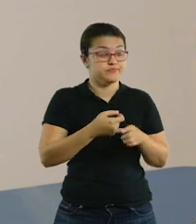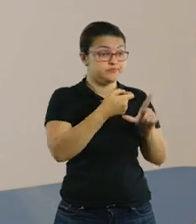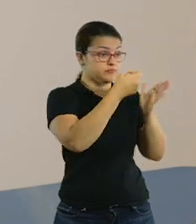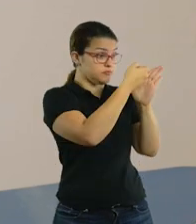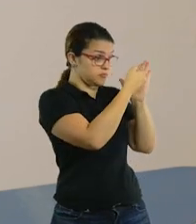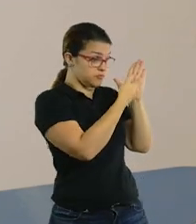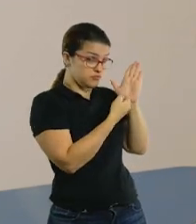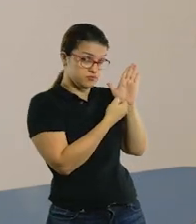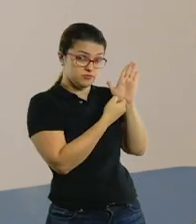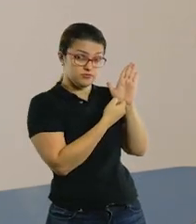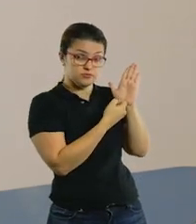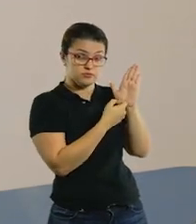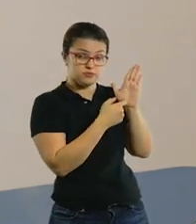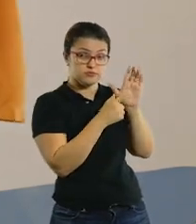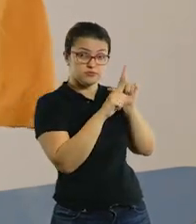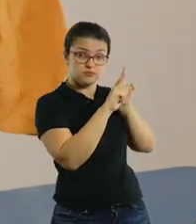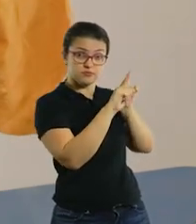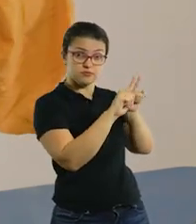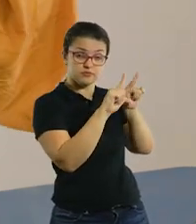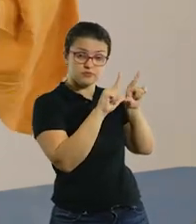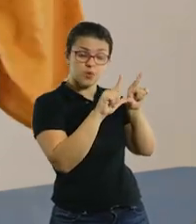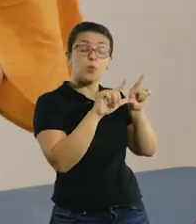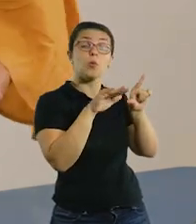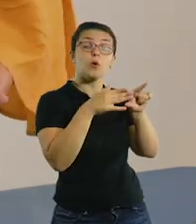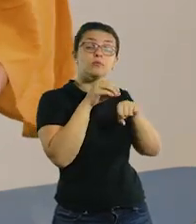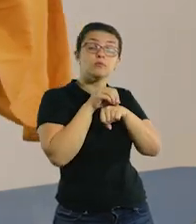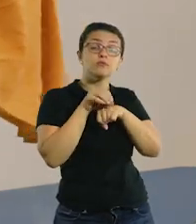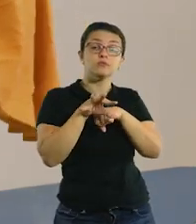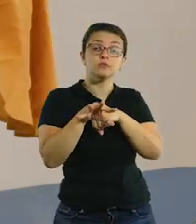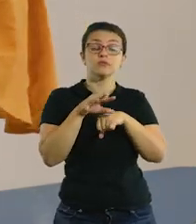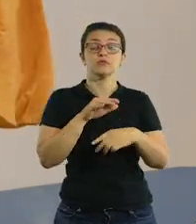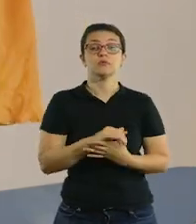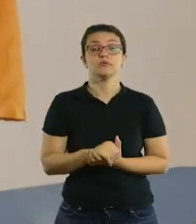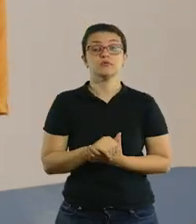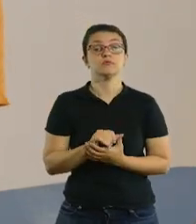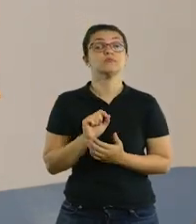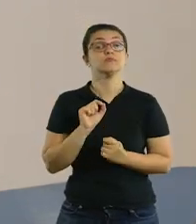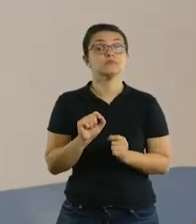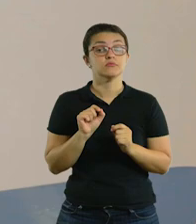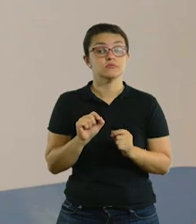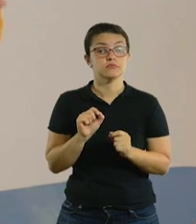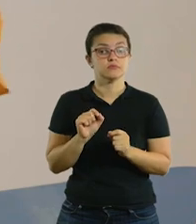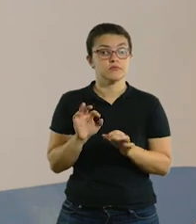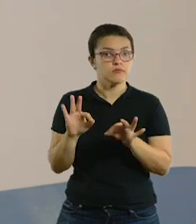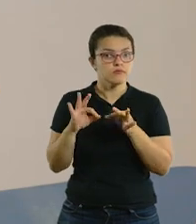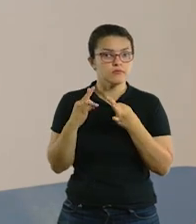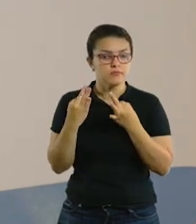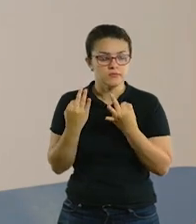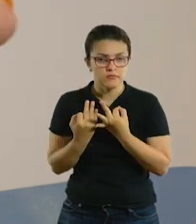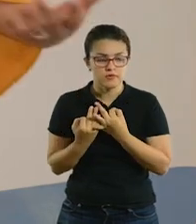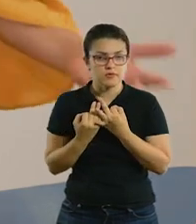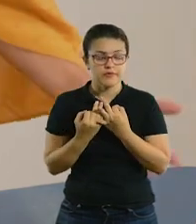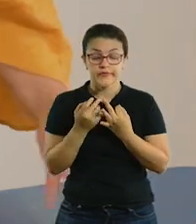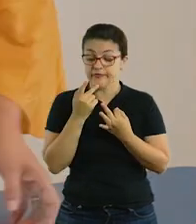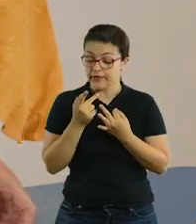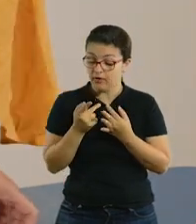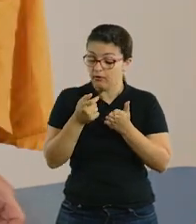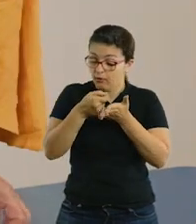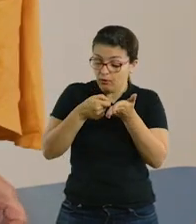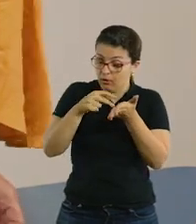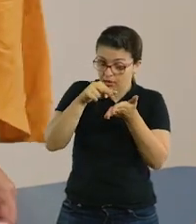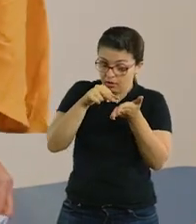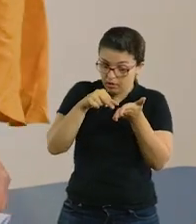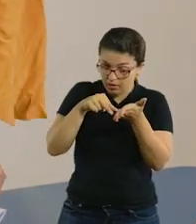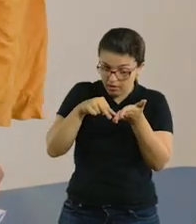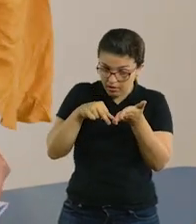Então, lá tem o texto e tem um cartaz. Qual é a nossa sugestão? A sugestão é que o adulto que está ajudando, ele leia o